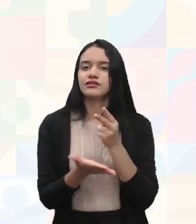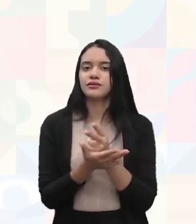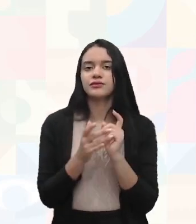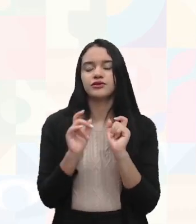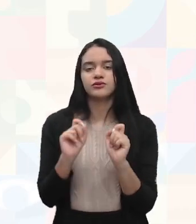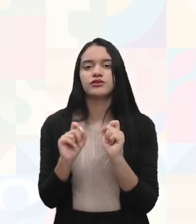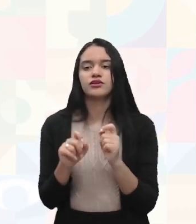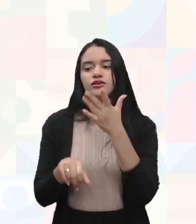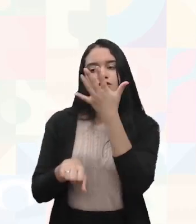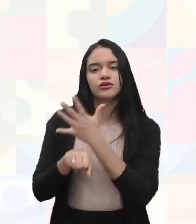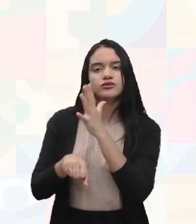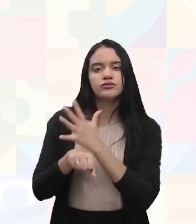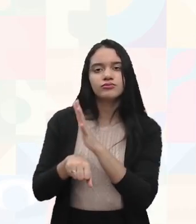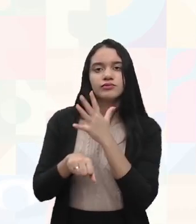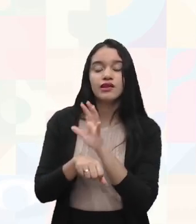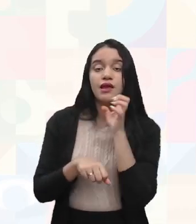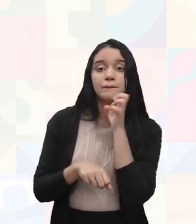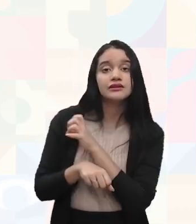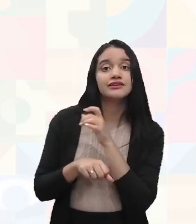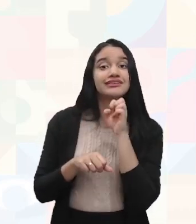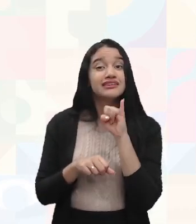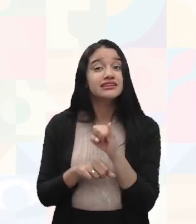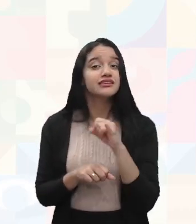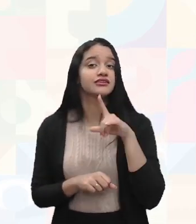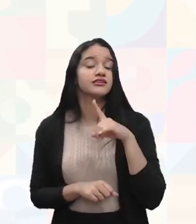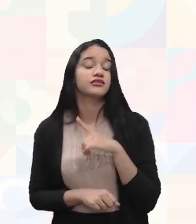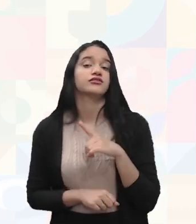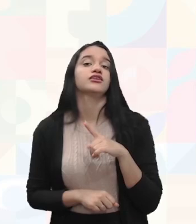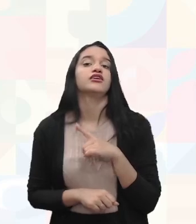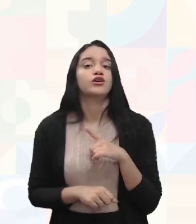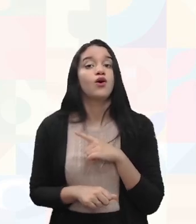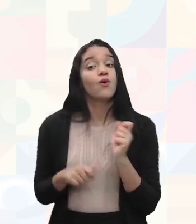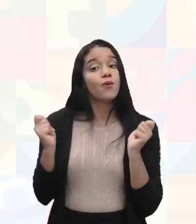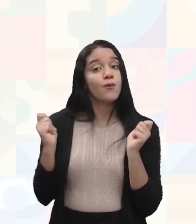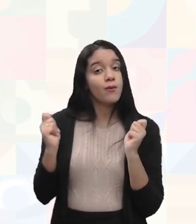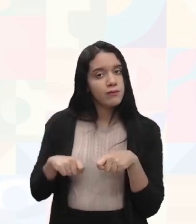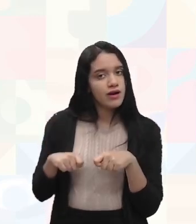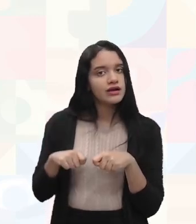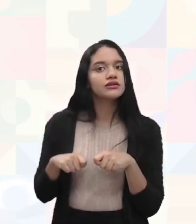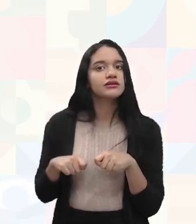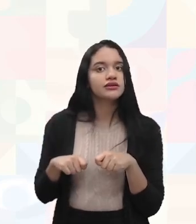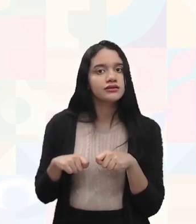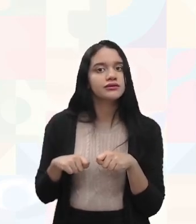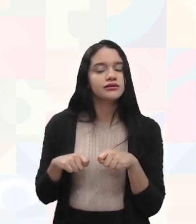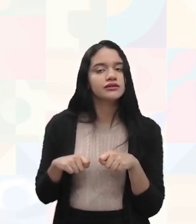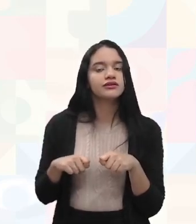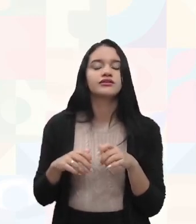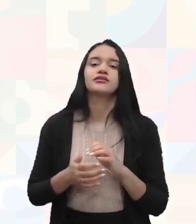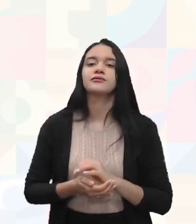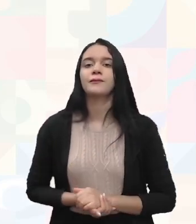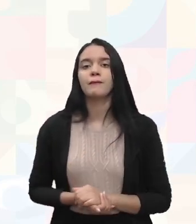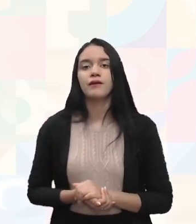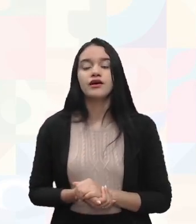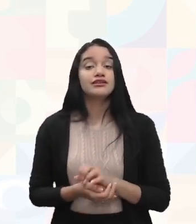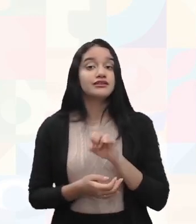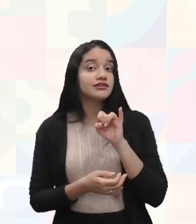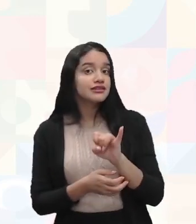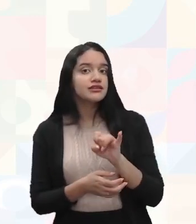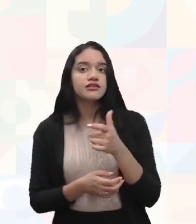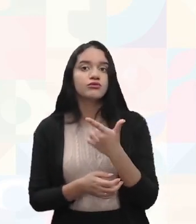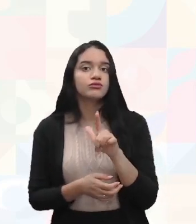atividade de resgate e emergência, se tiver competência e condições psicológicas para isso. Se não,